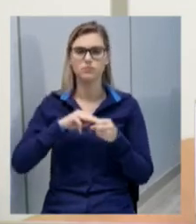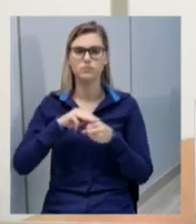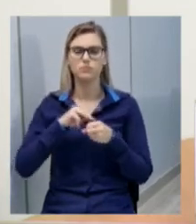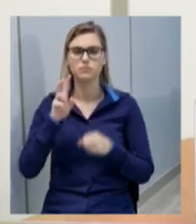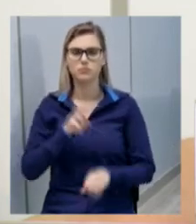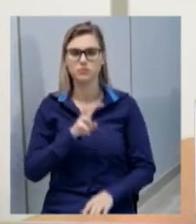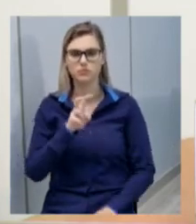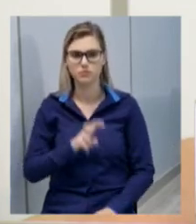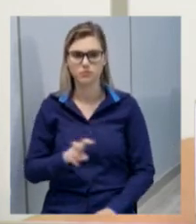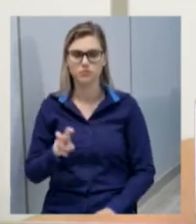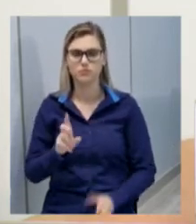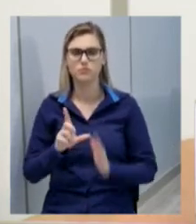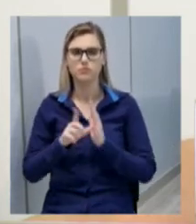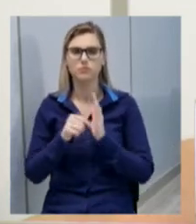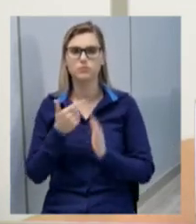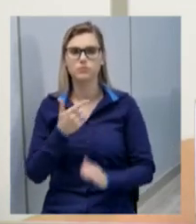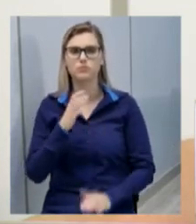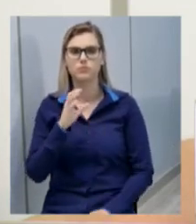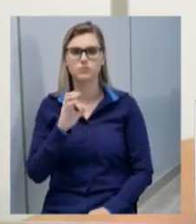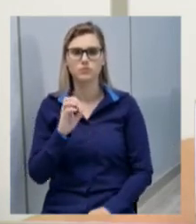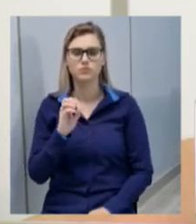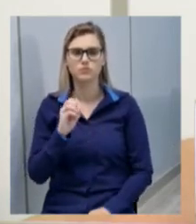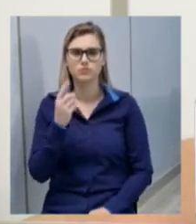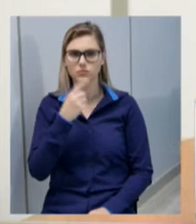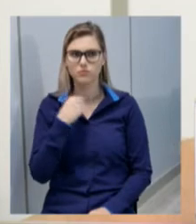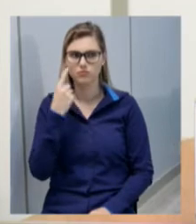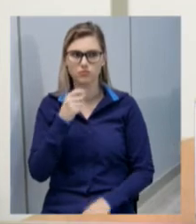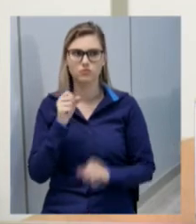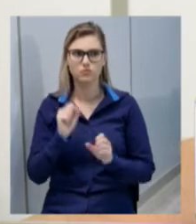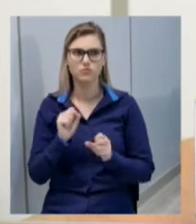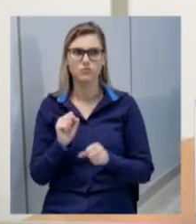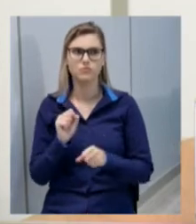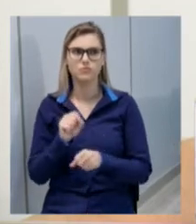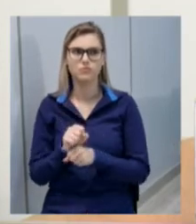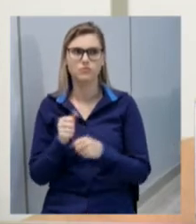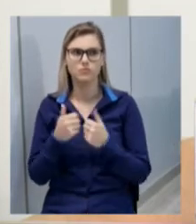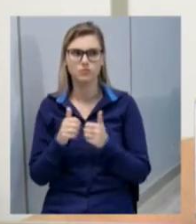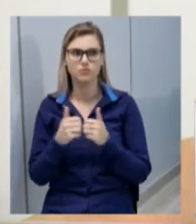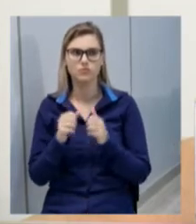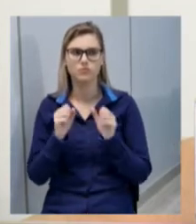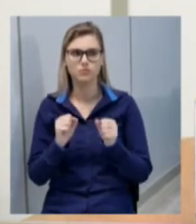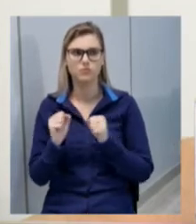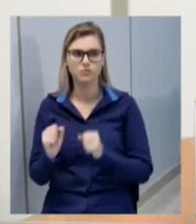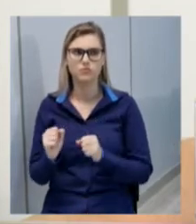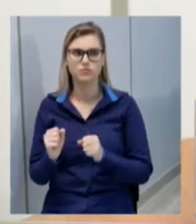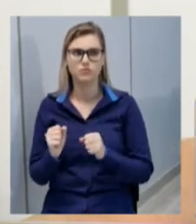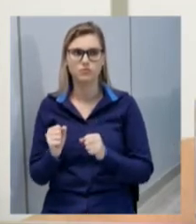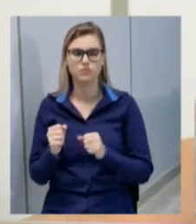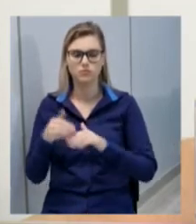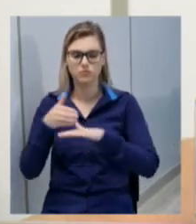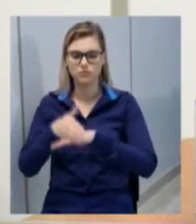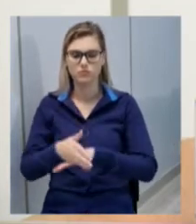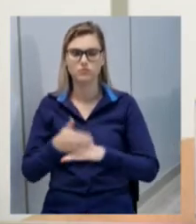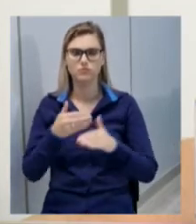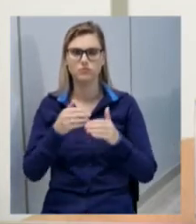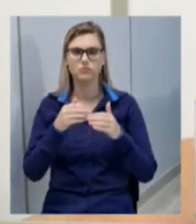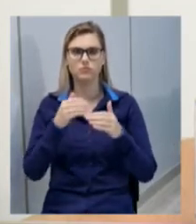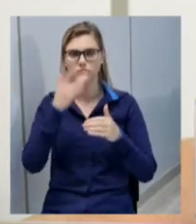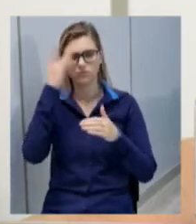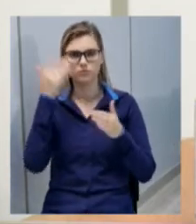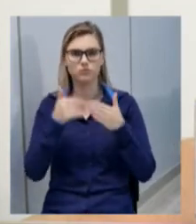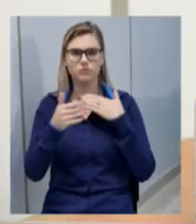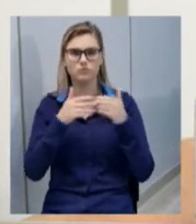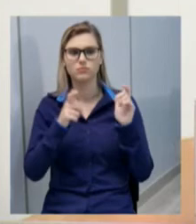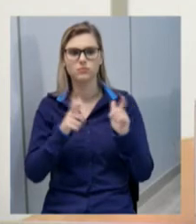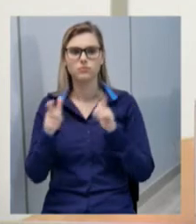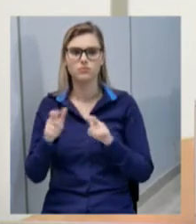Anxerê após 20 horas poderão parar os ônibus para possibilitar o desembarque dos usuários em qualquer lugar onde